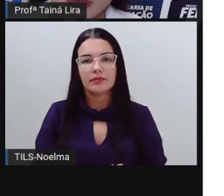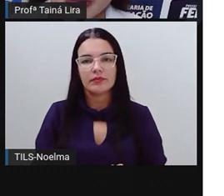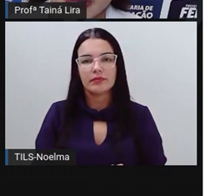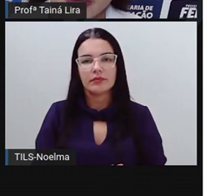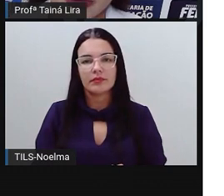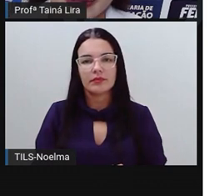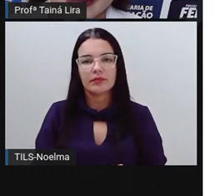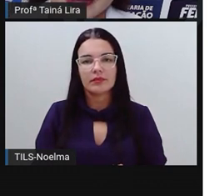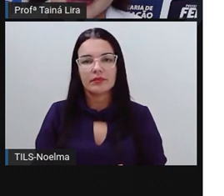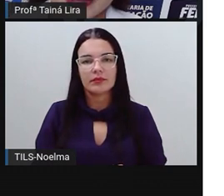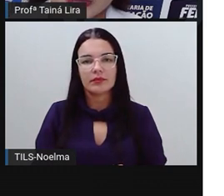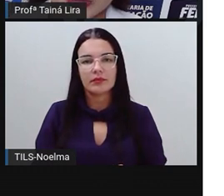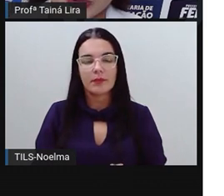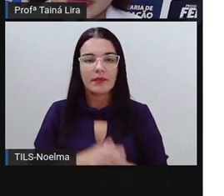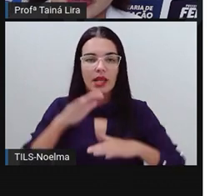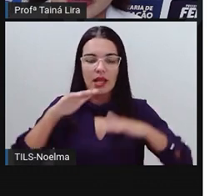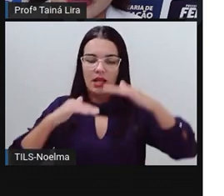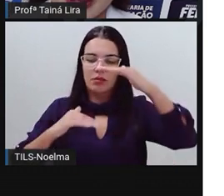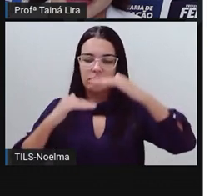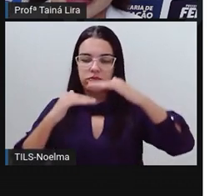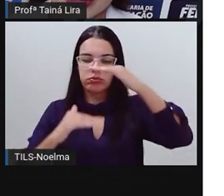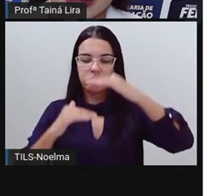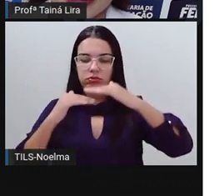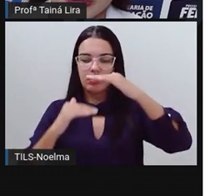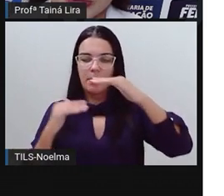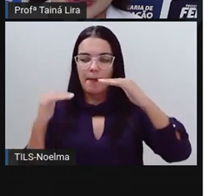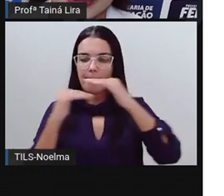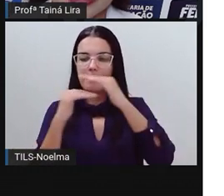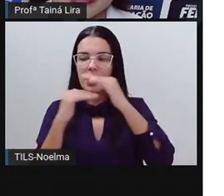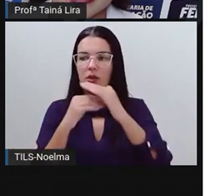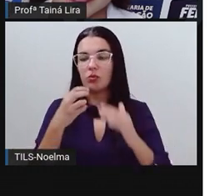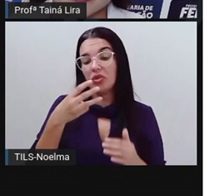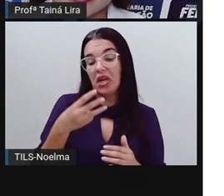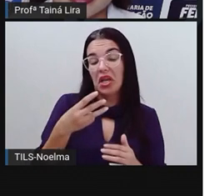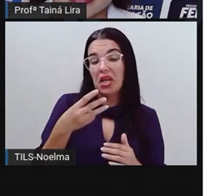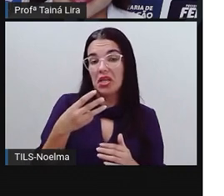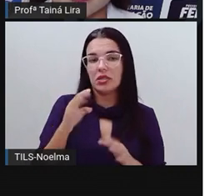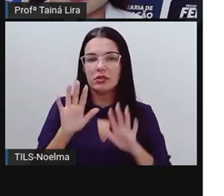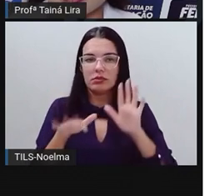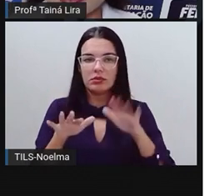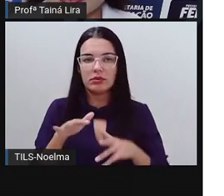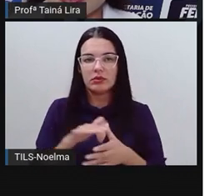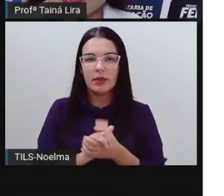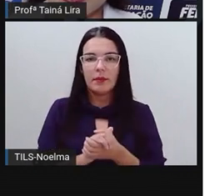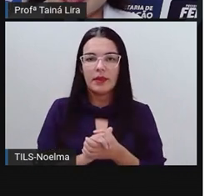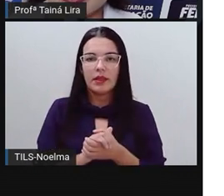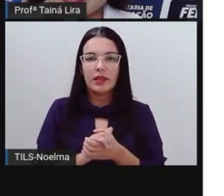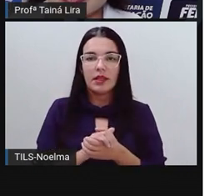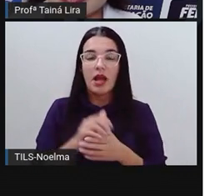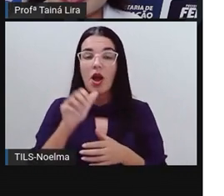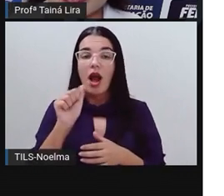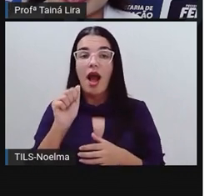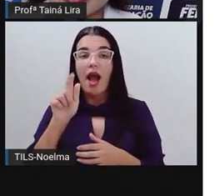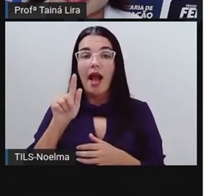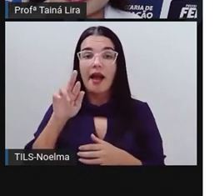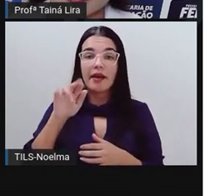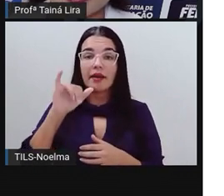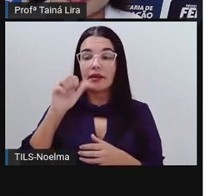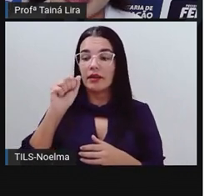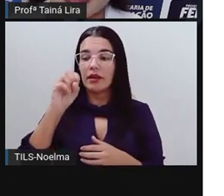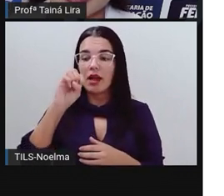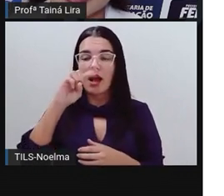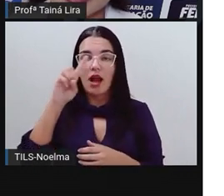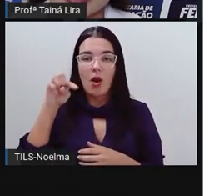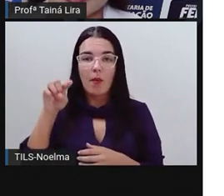selga, ó, ela está entre o 2 e o 4, então, é o número 3, ó. O agrião, que está entre